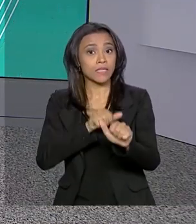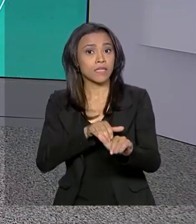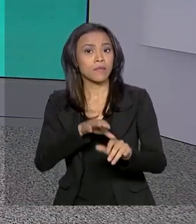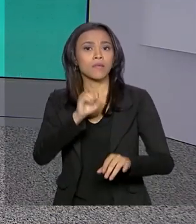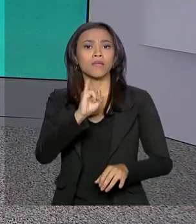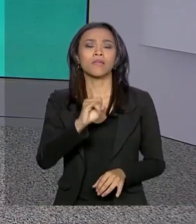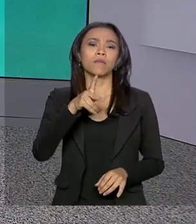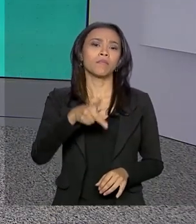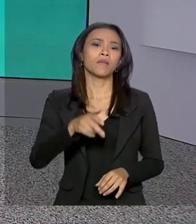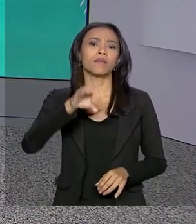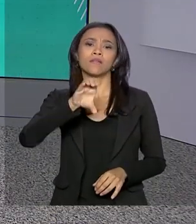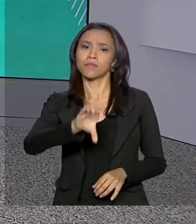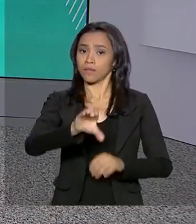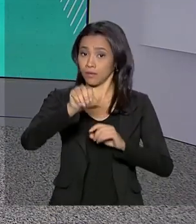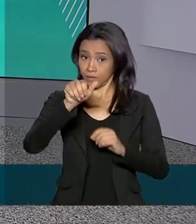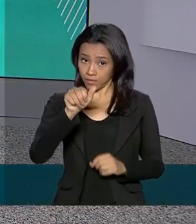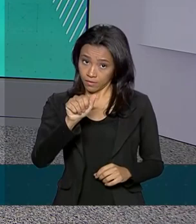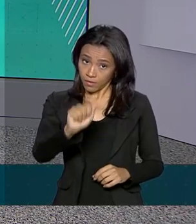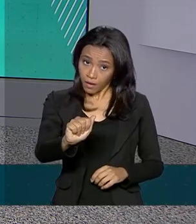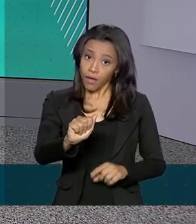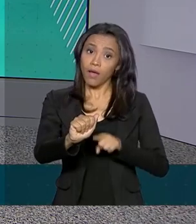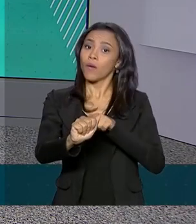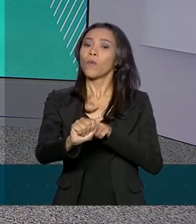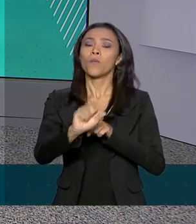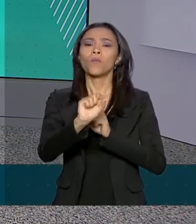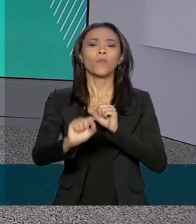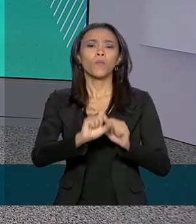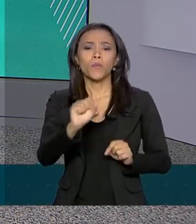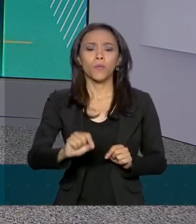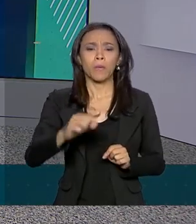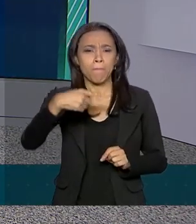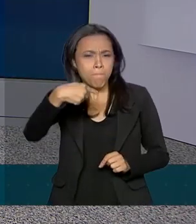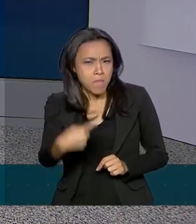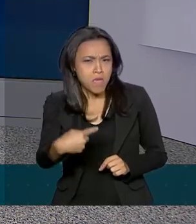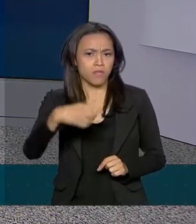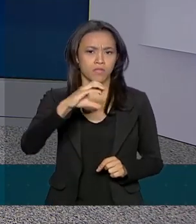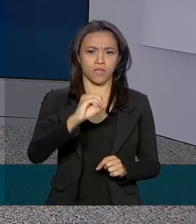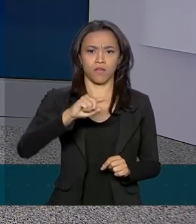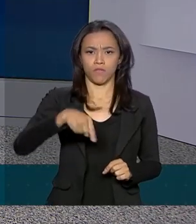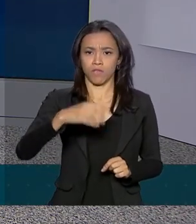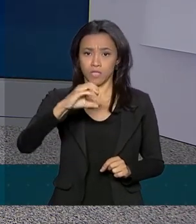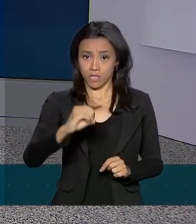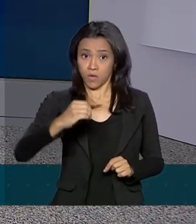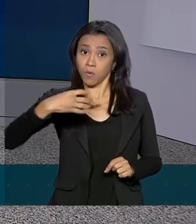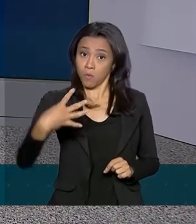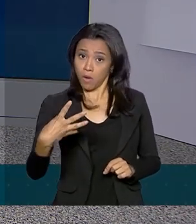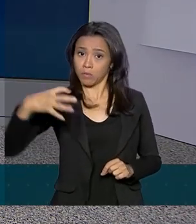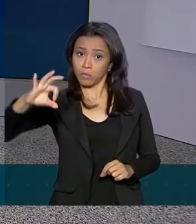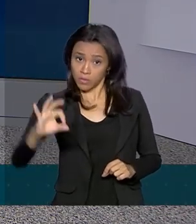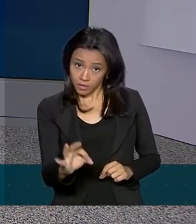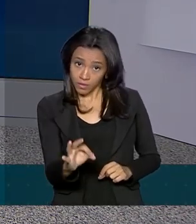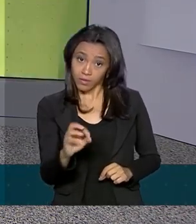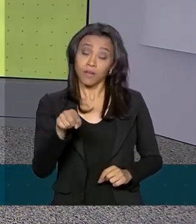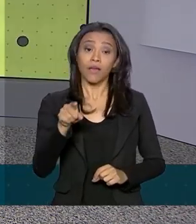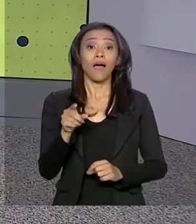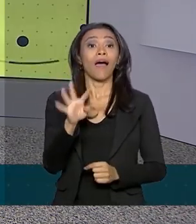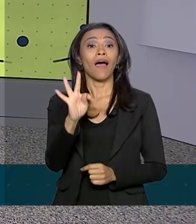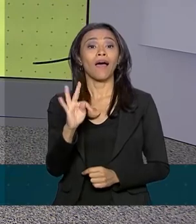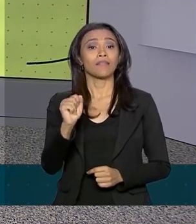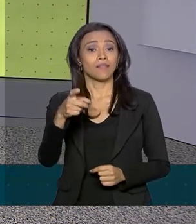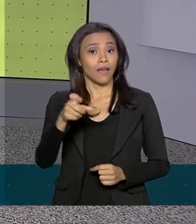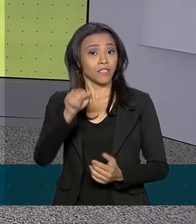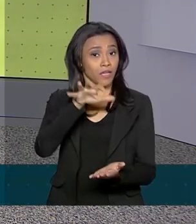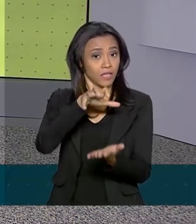O IPCA, Índice Nacional de Preços ao Consumidor Amplo, ficou em menos 0,04%, enquanto a taxa